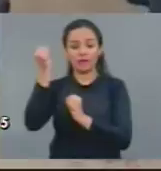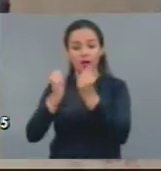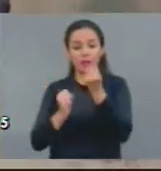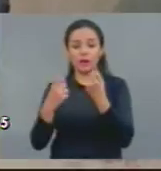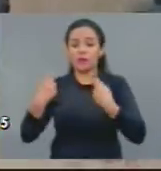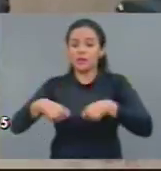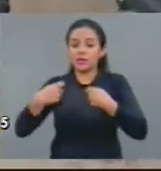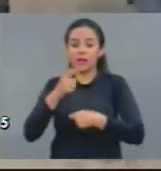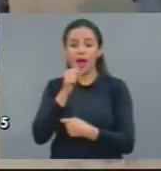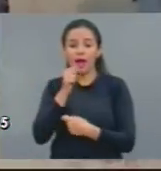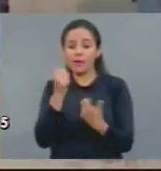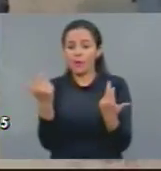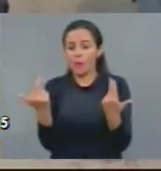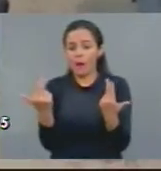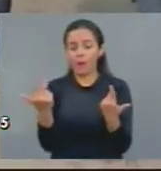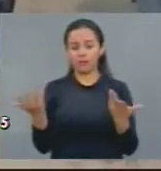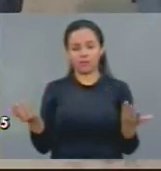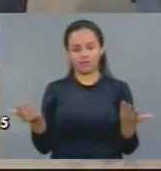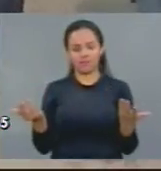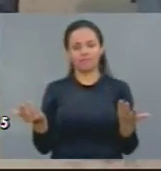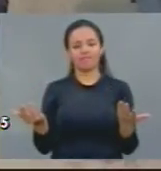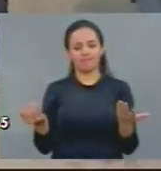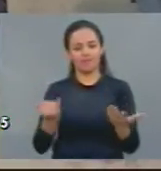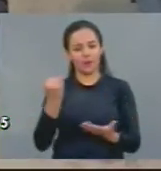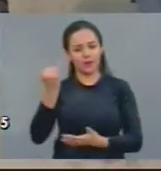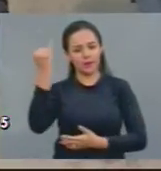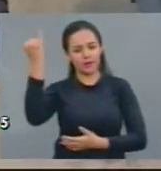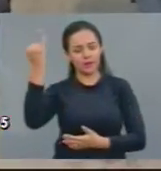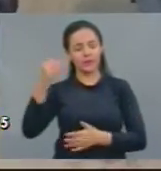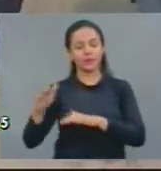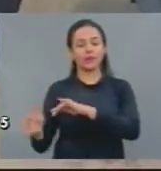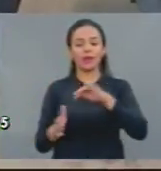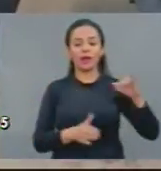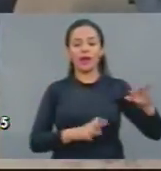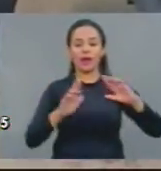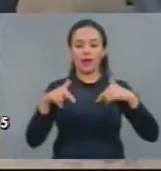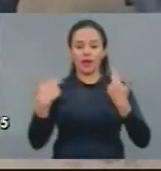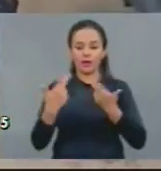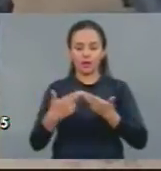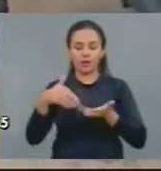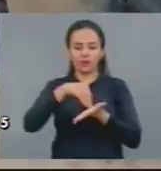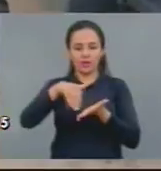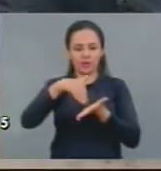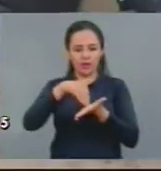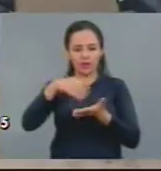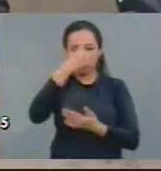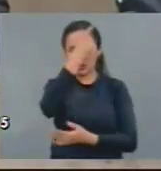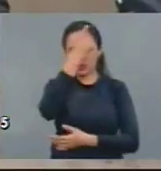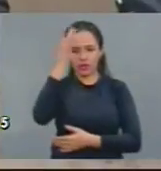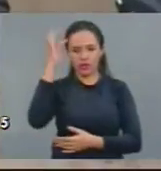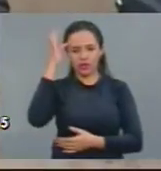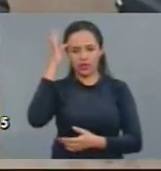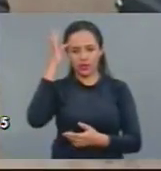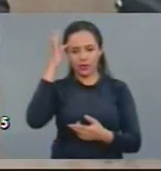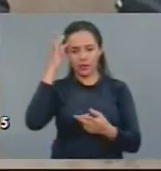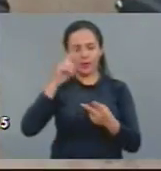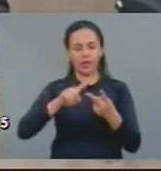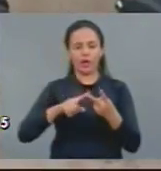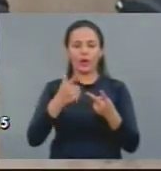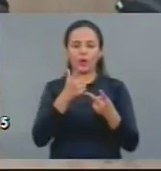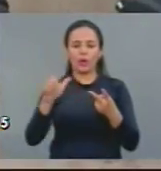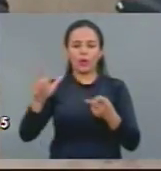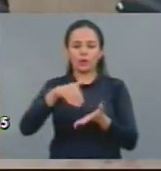na reunião que se teve ontem, do secretário Arthur Bruno, do secretário Teixeira, do Recursos Hídricos,